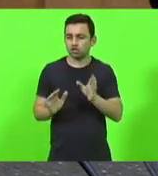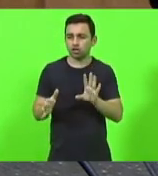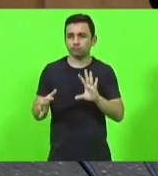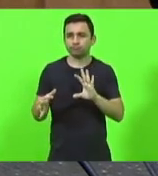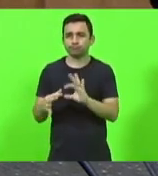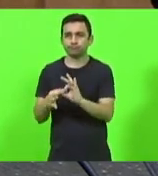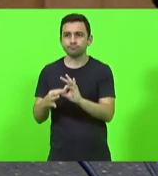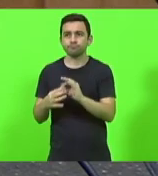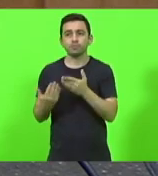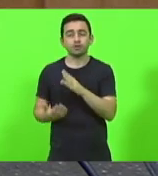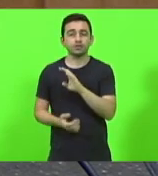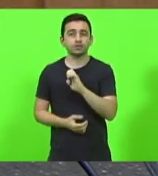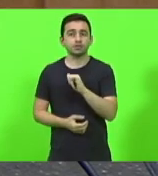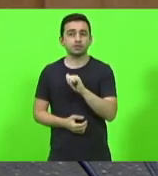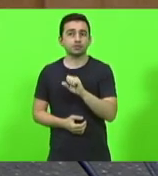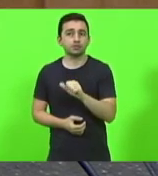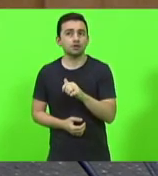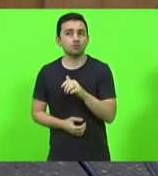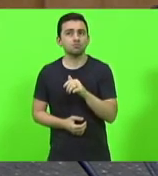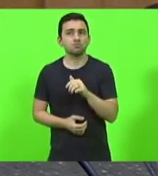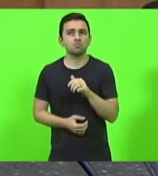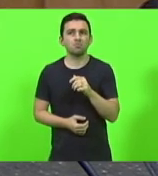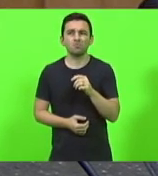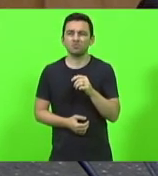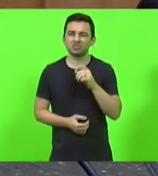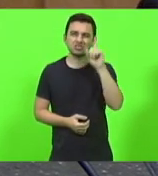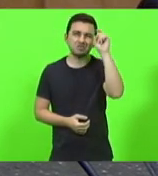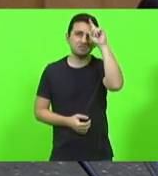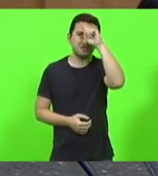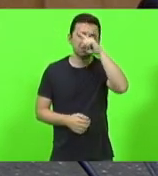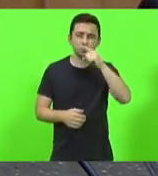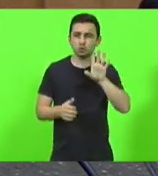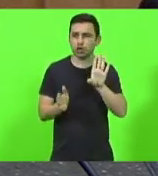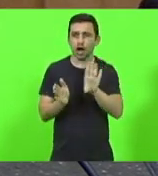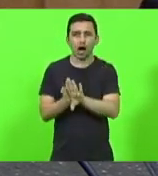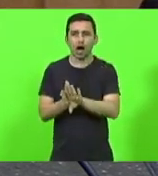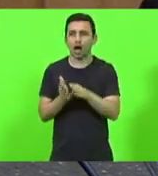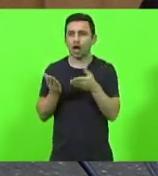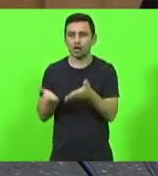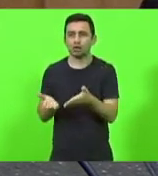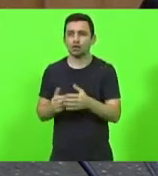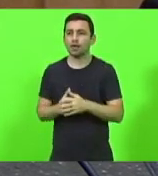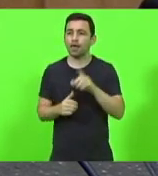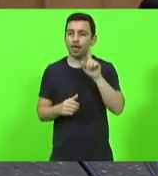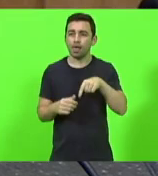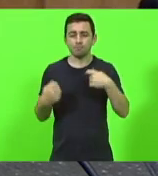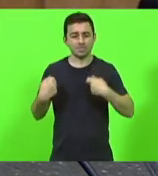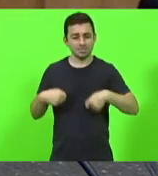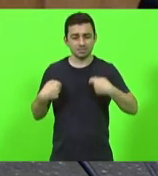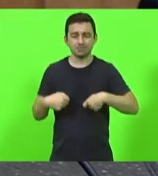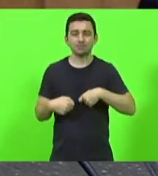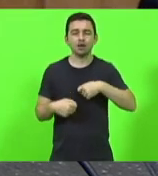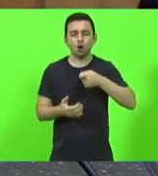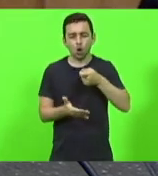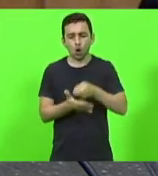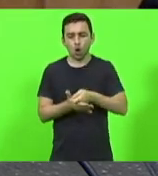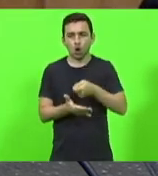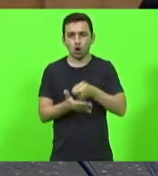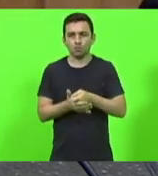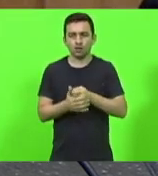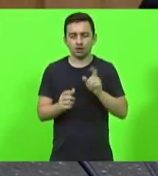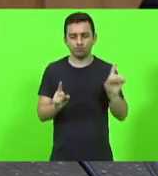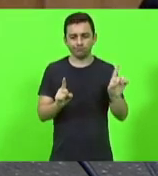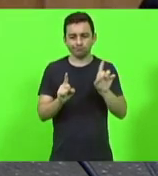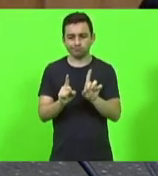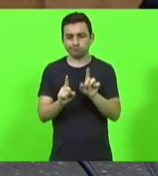Muito pouco os produtores chegam ali. Chegam através dos atravessadores. Eu quero cumprimentar